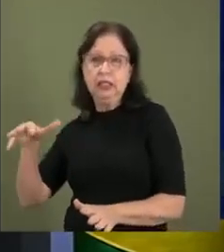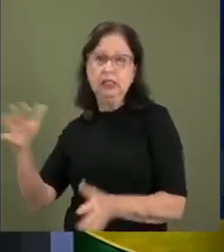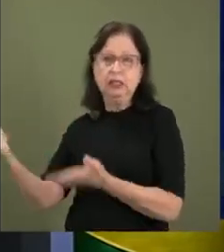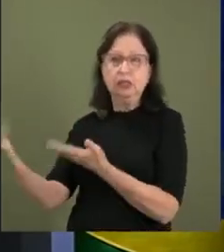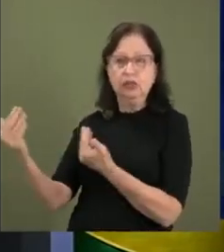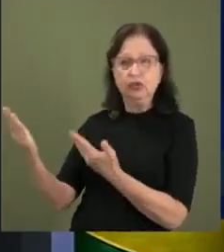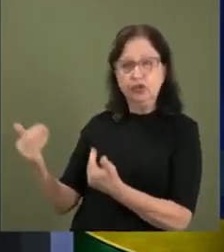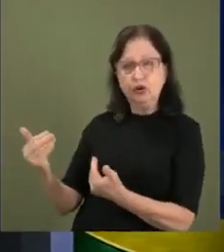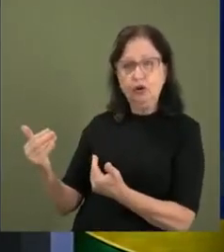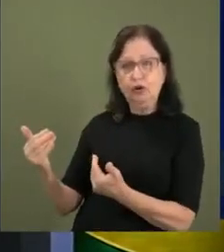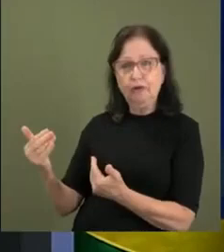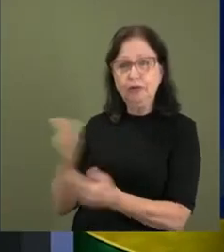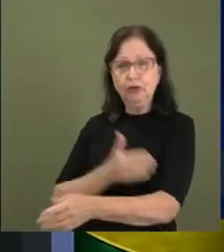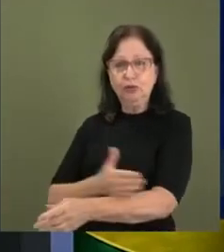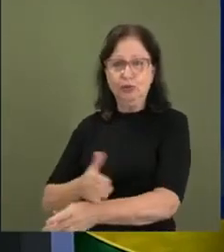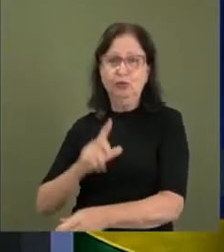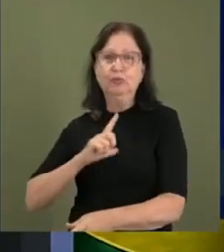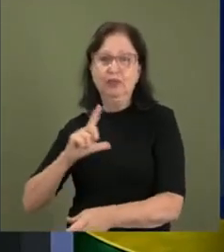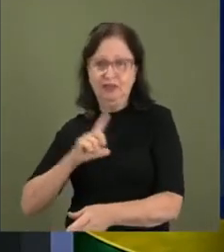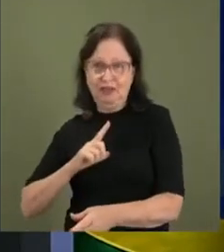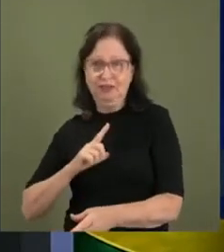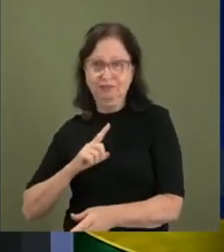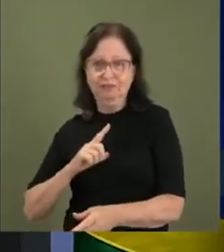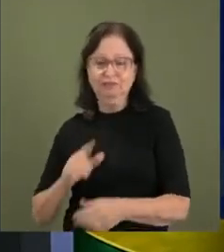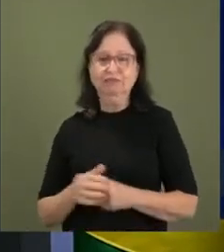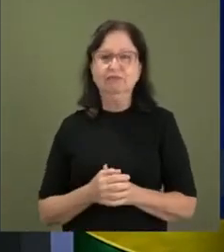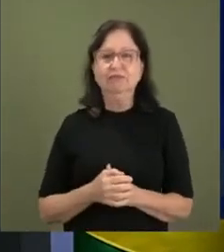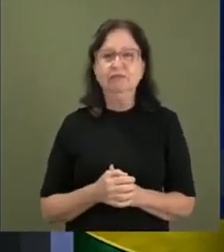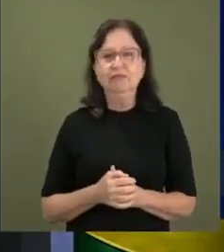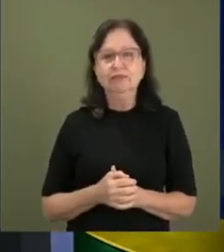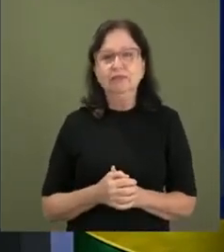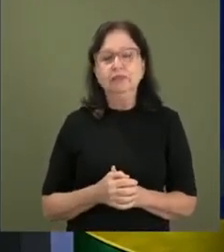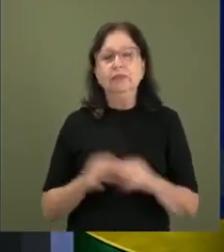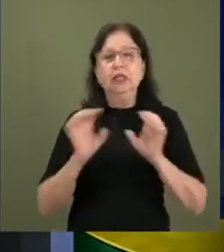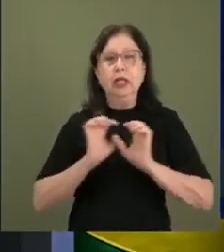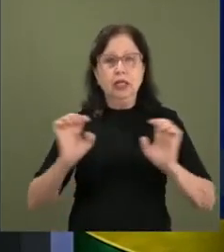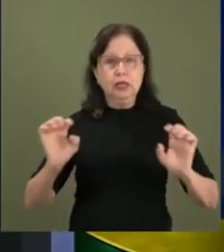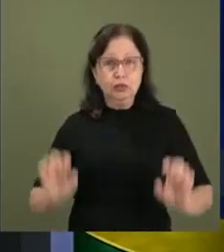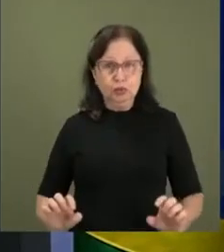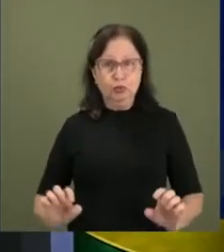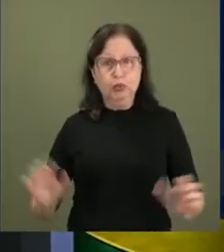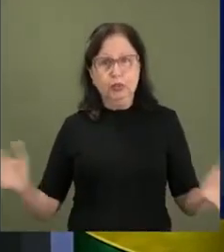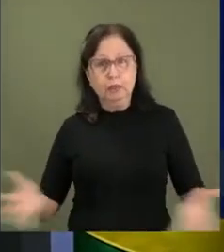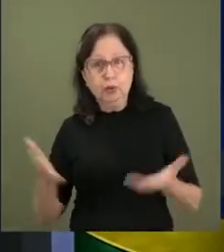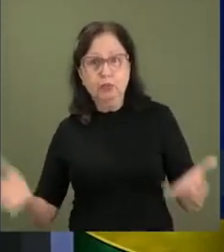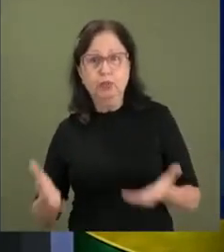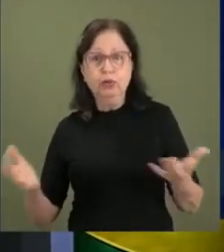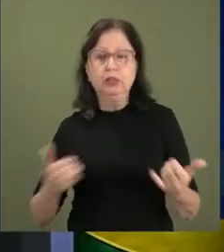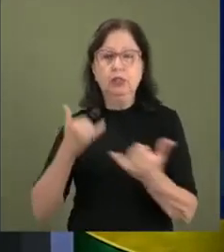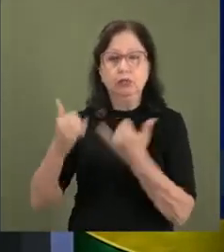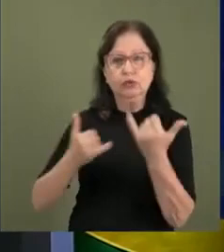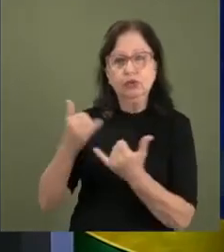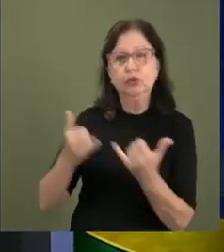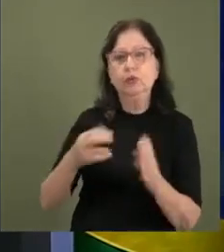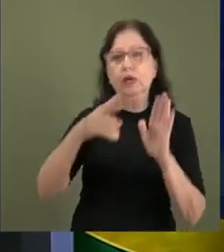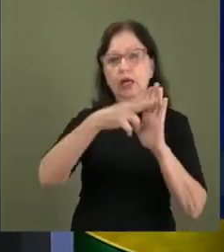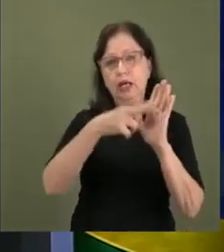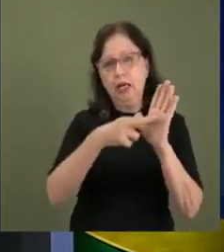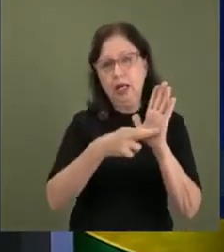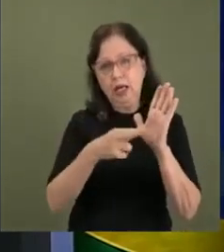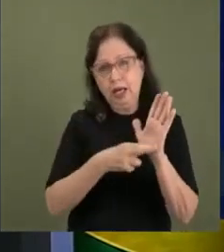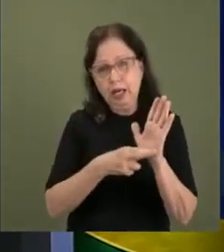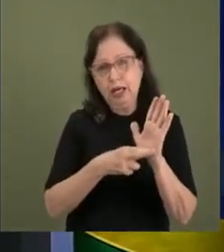exemplo, tem uma pesquisa de 2018 que vai falar que a estrutura e promoção do jogo se assemelha à regra, recompensa e promoção de ganho